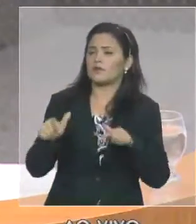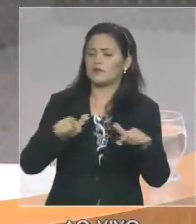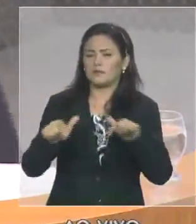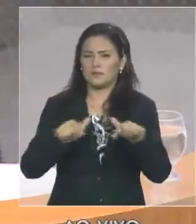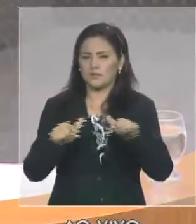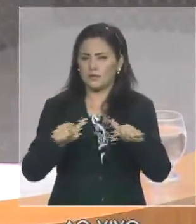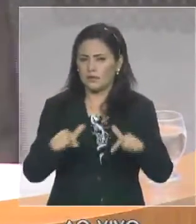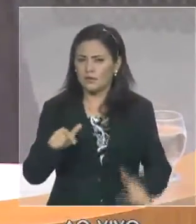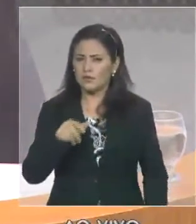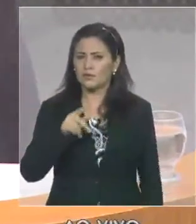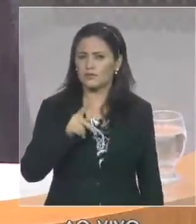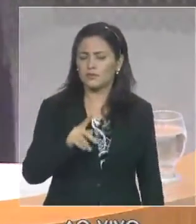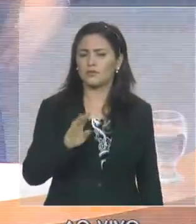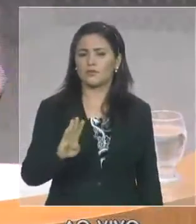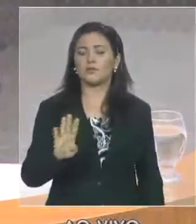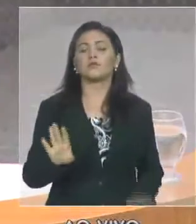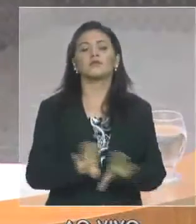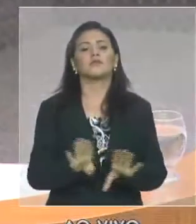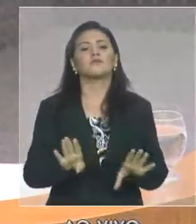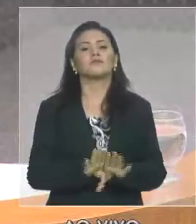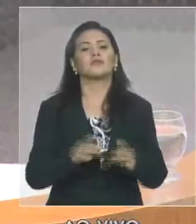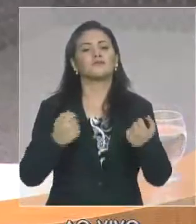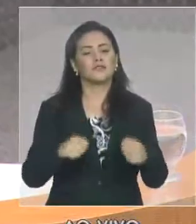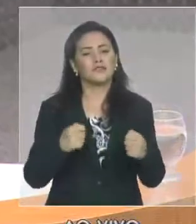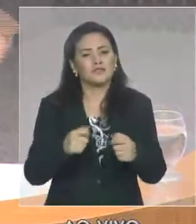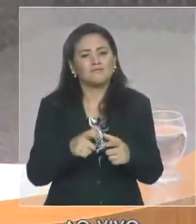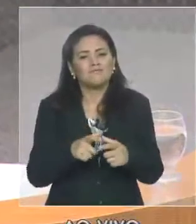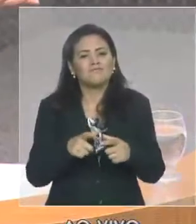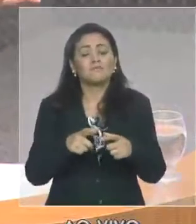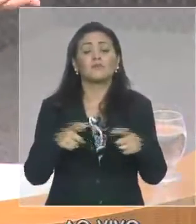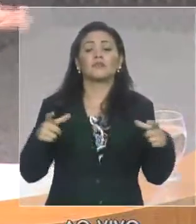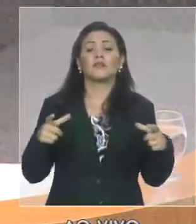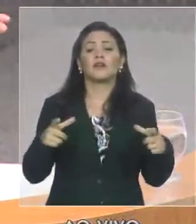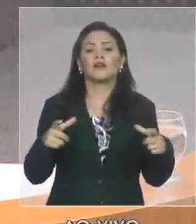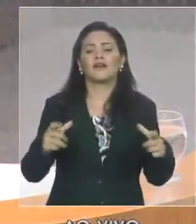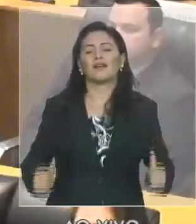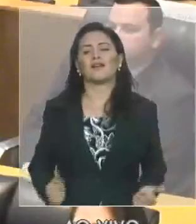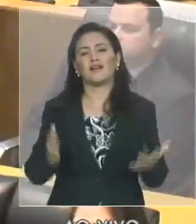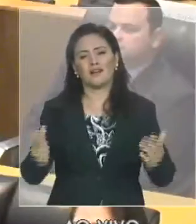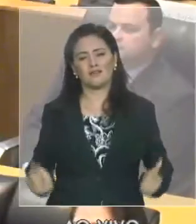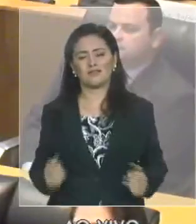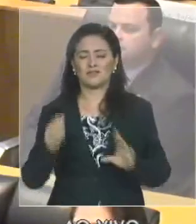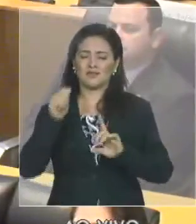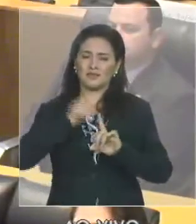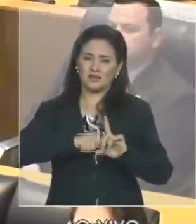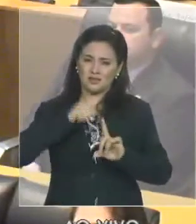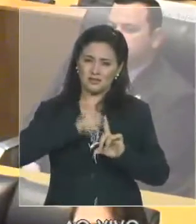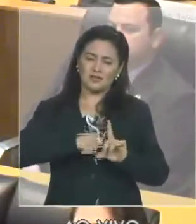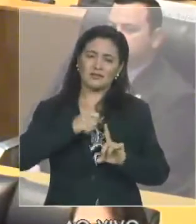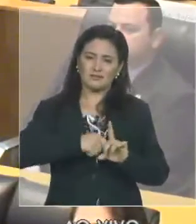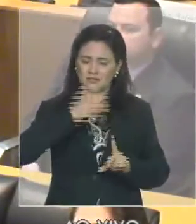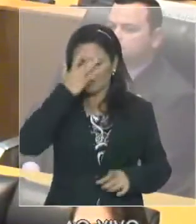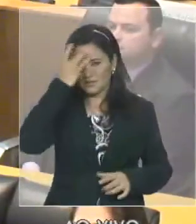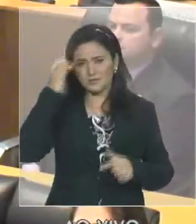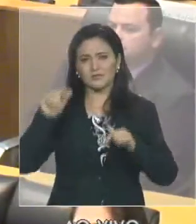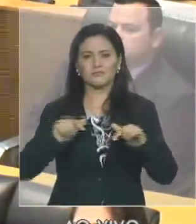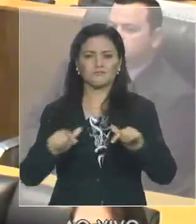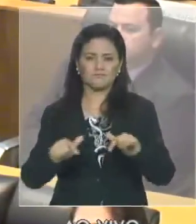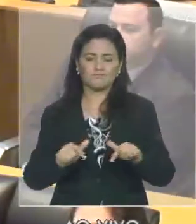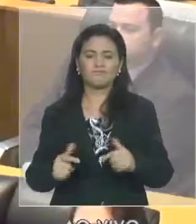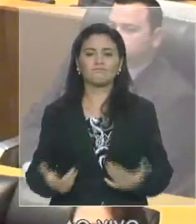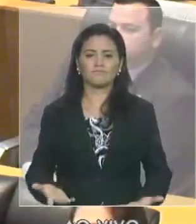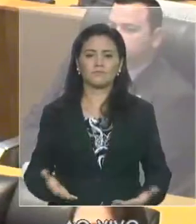nós precisamos ampliar os gastos com servidores públicos. Isso é intuitivo. Em segundo lugar,